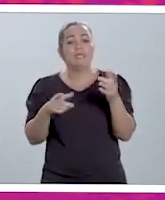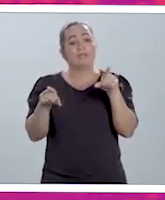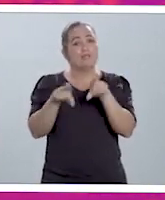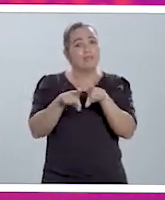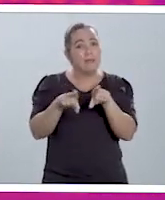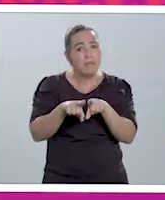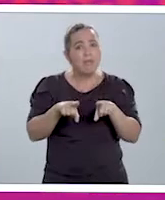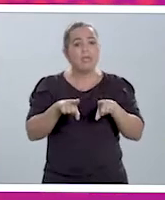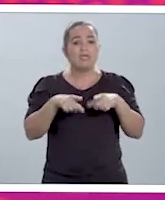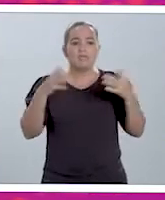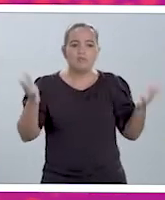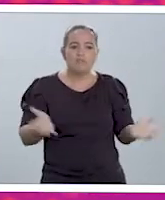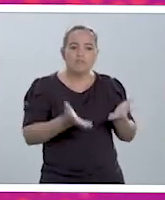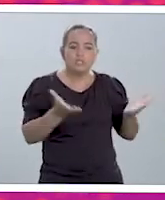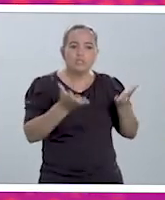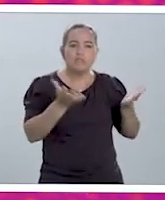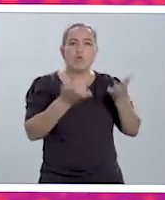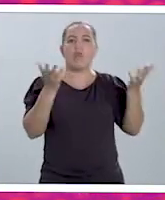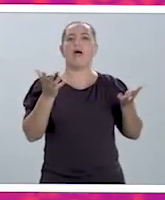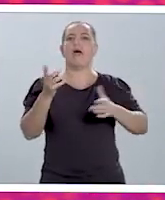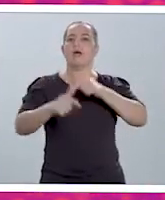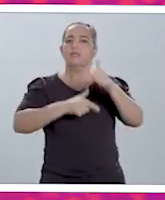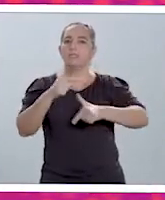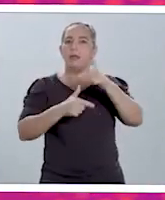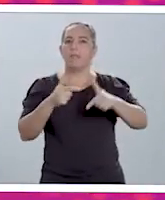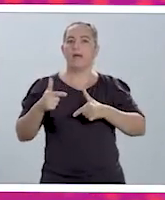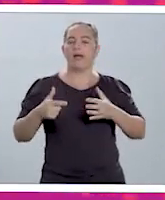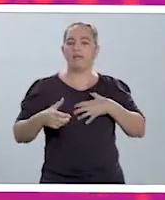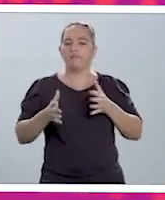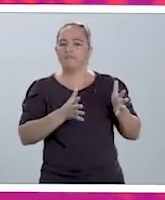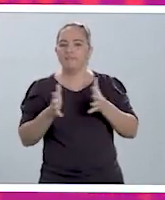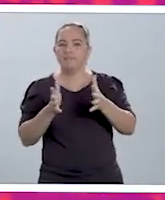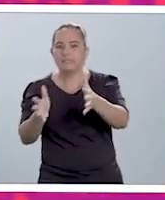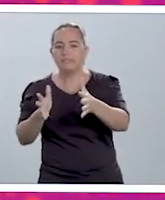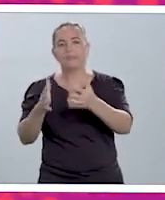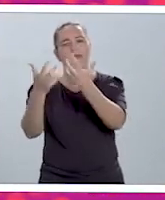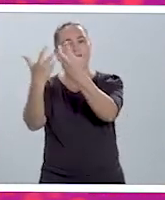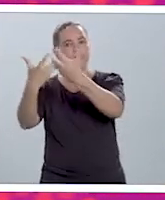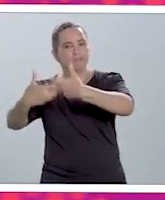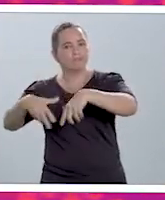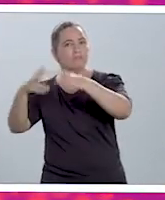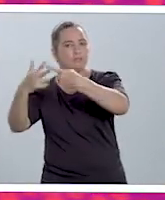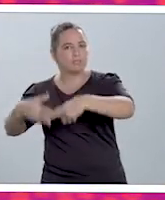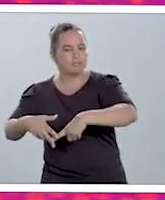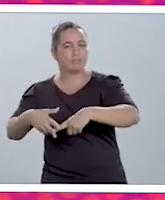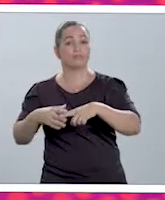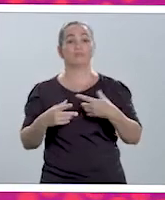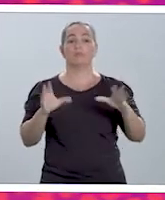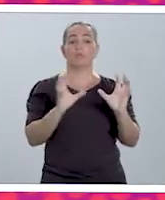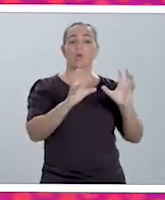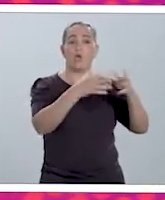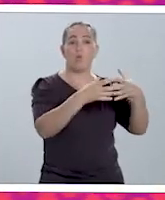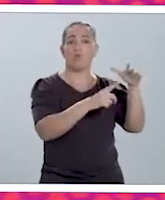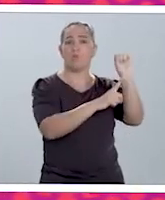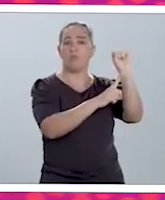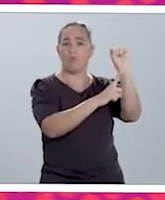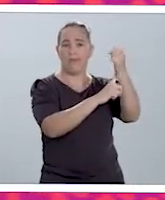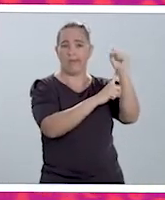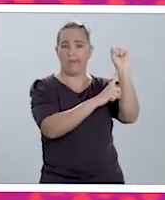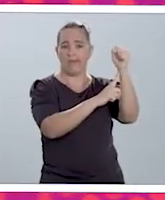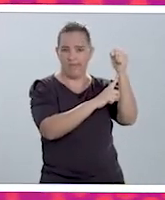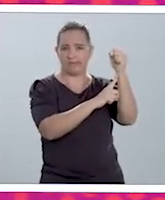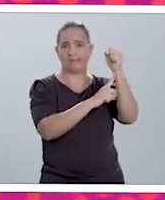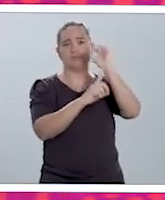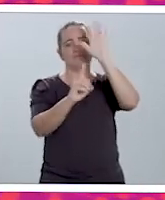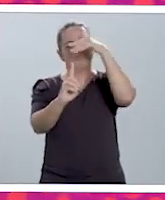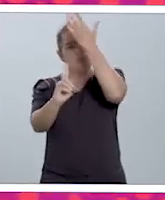digitalização desses negócios pode ajudar na viabilidade e na sua manutenção. O Sistema Fé Comércio Sérgio Senac de Pertumbuco sente-se